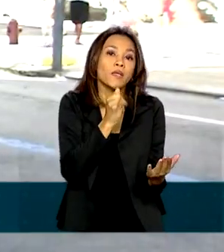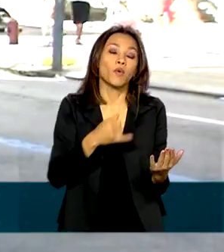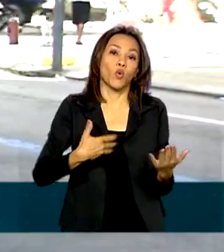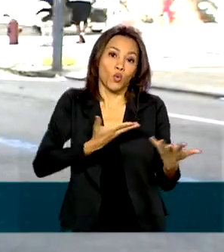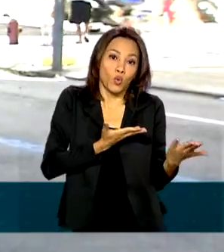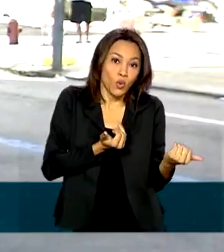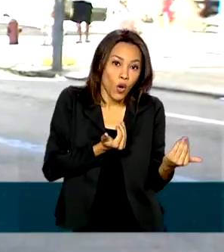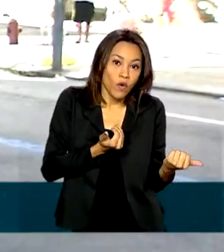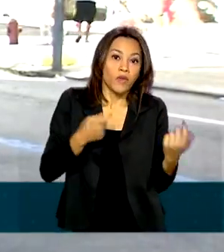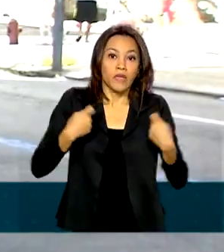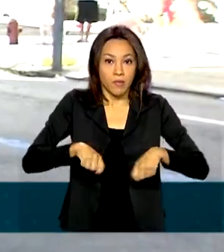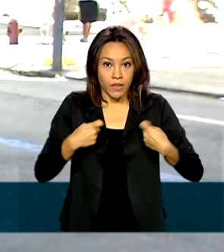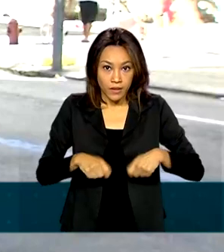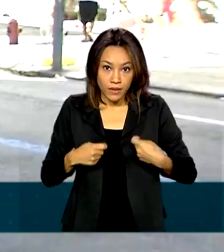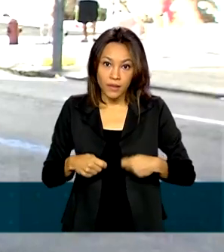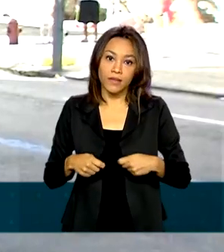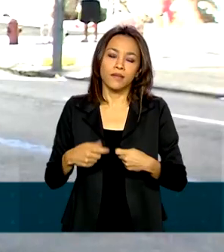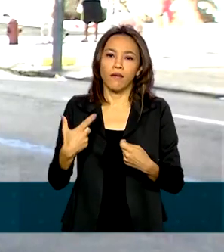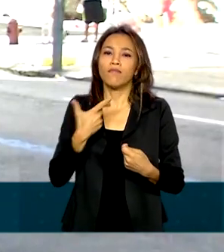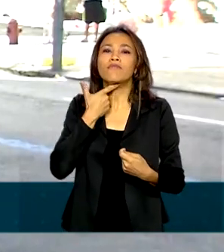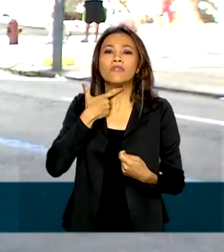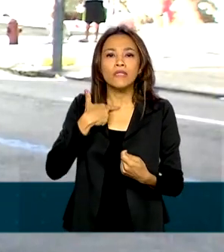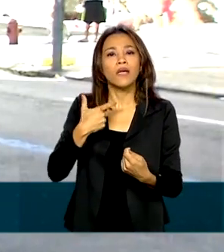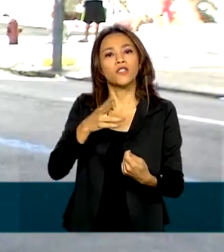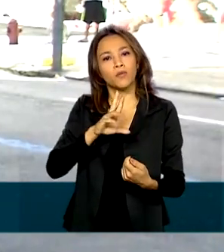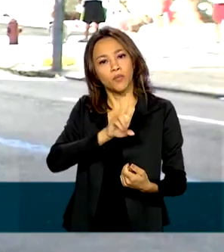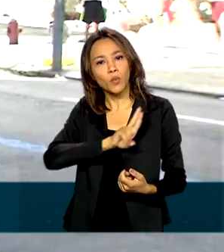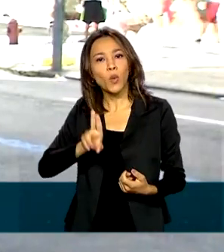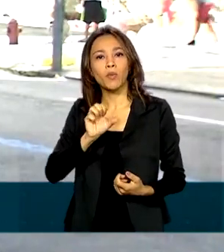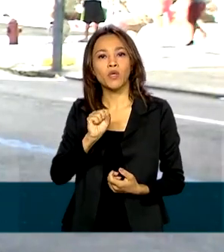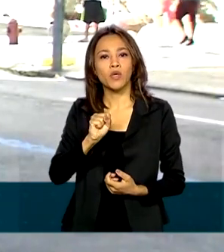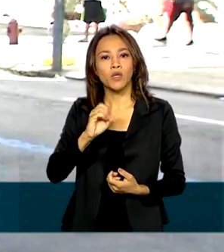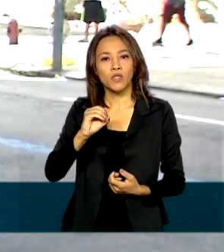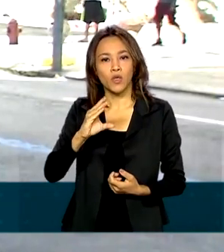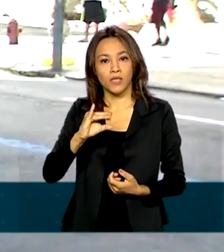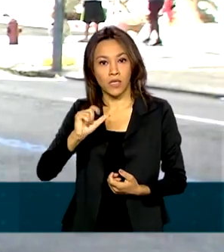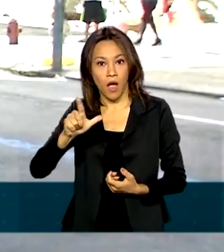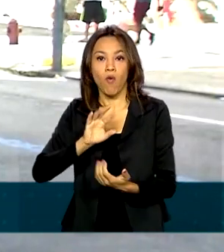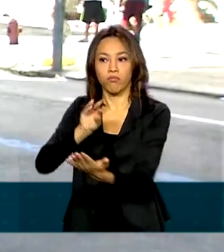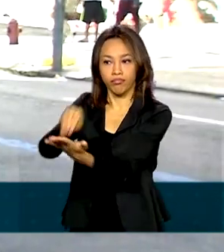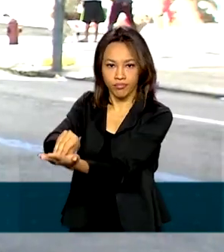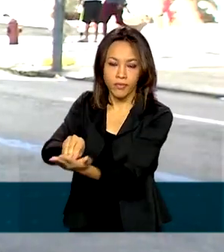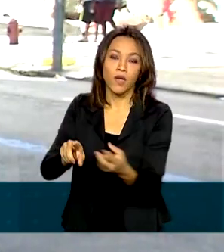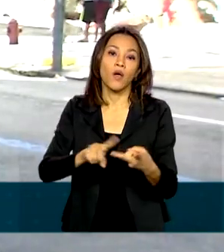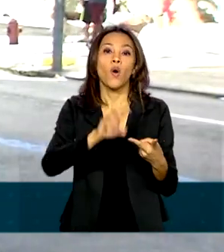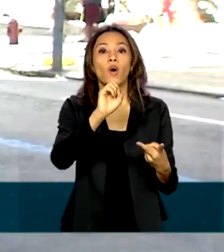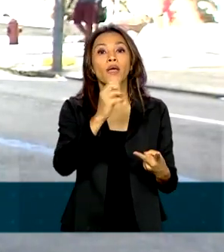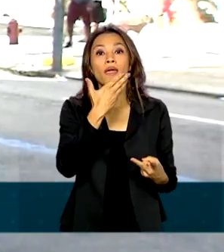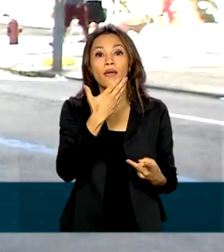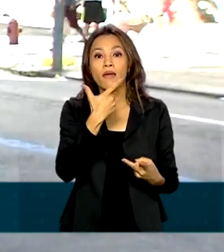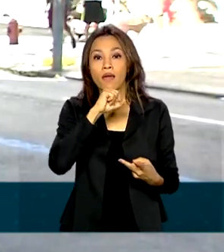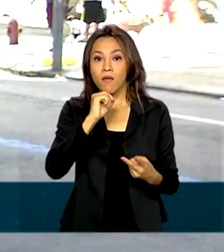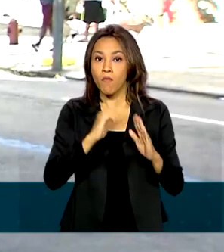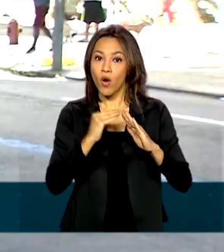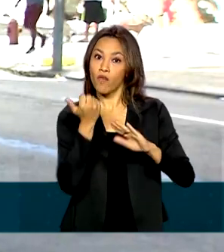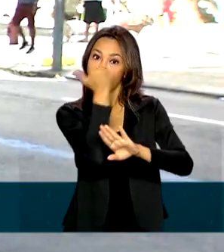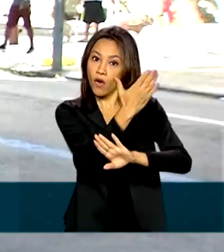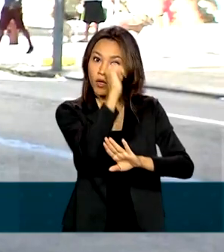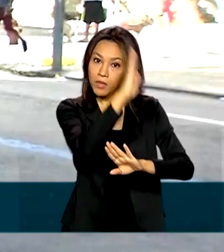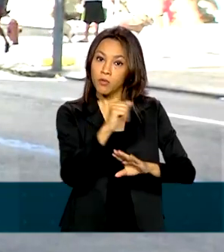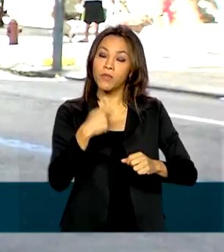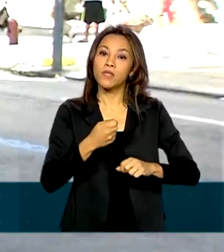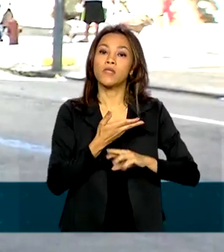requerir dispensa ou deseja se alistar com nome social. E quem mora no exterior deve ir a uma repartição consular. A